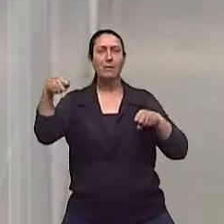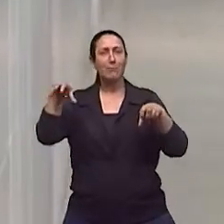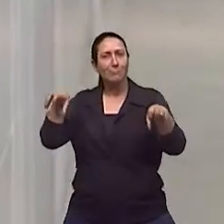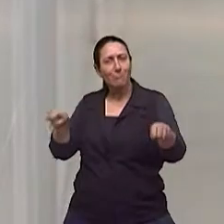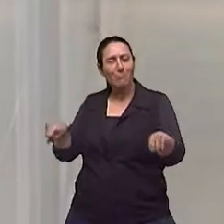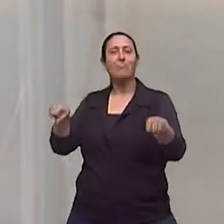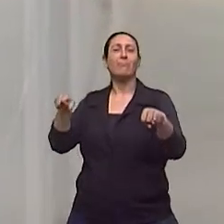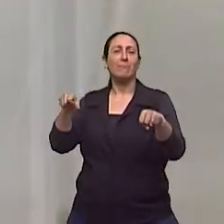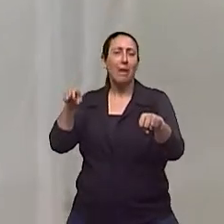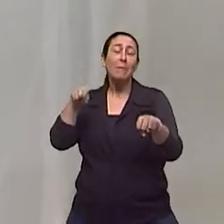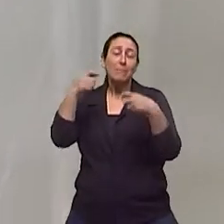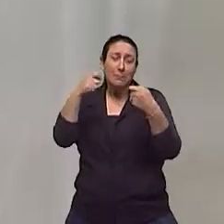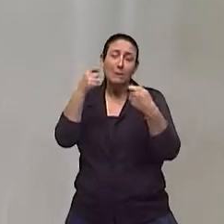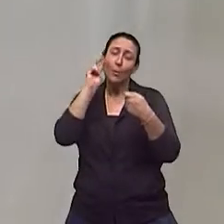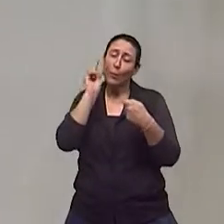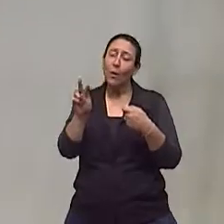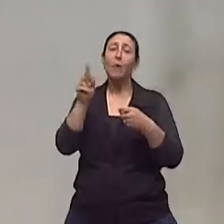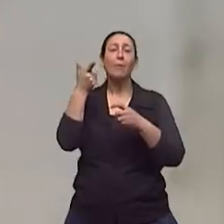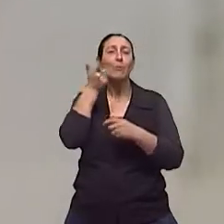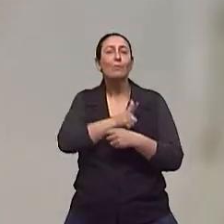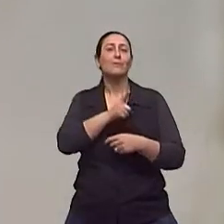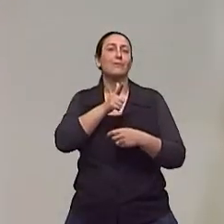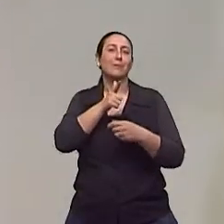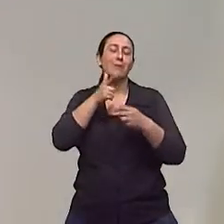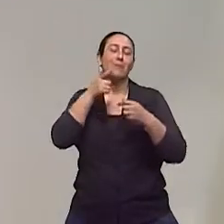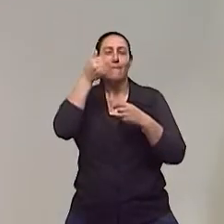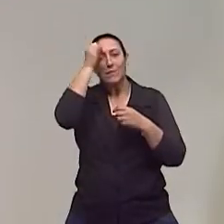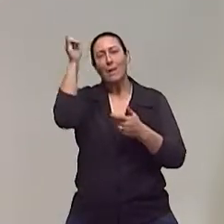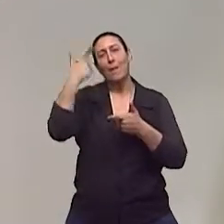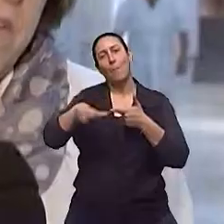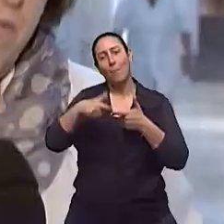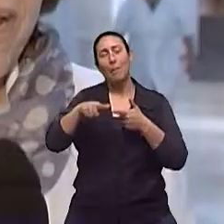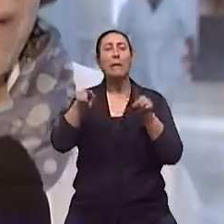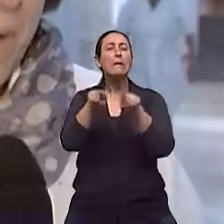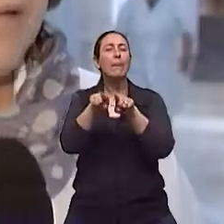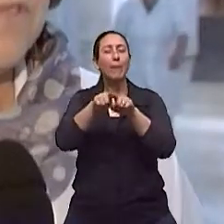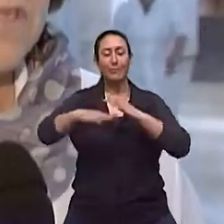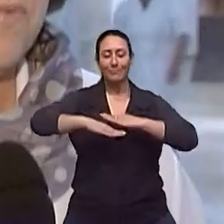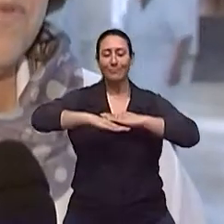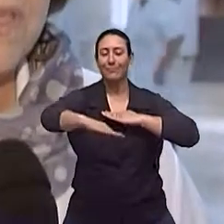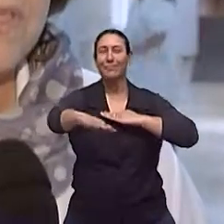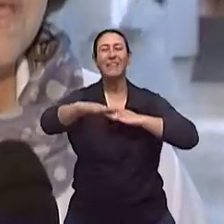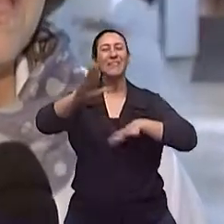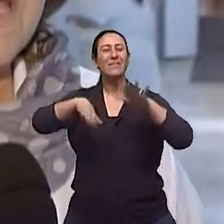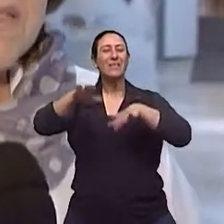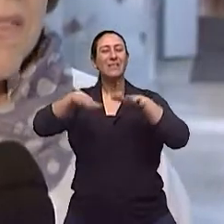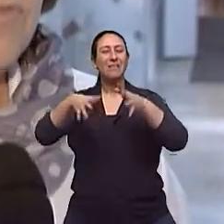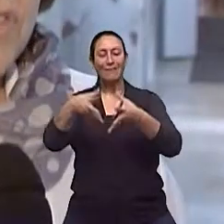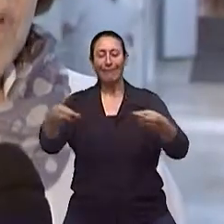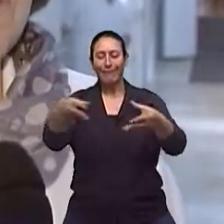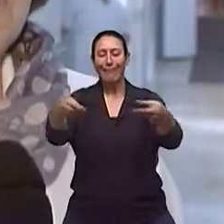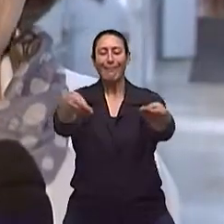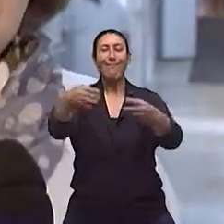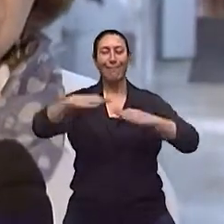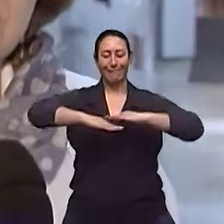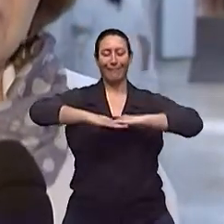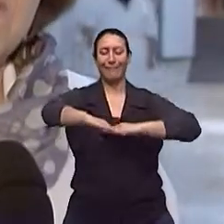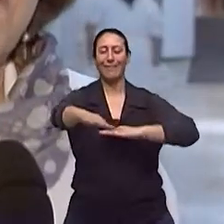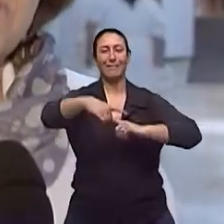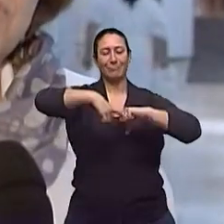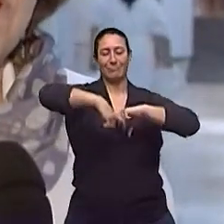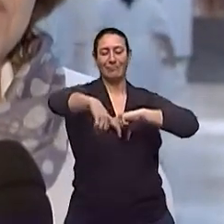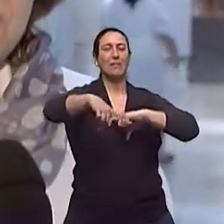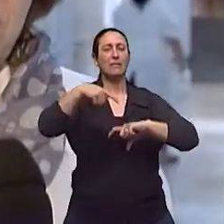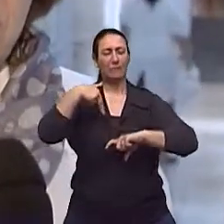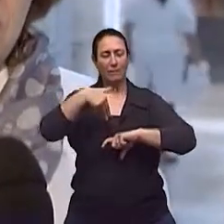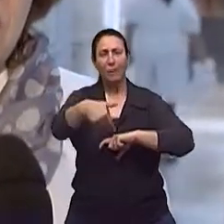levado em consideração, que isso ajuda a evitar a queda. Tapetes, esfarrapados as pontas, questão de calçado, que